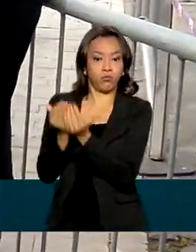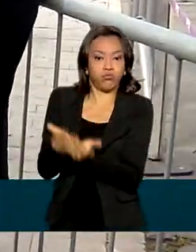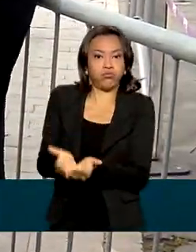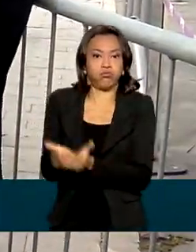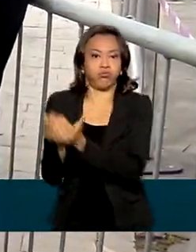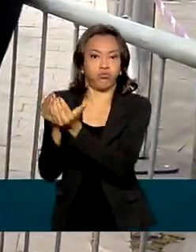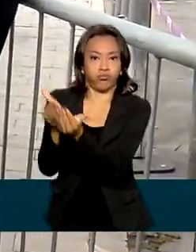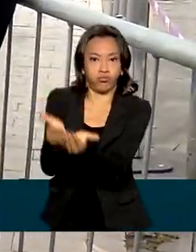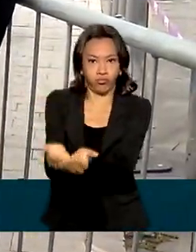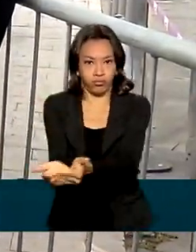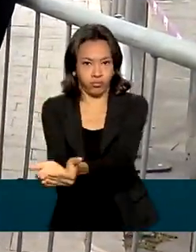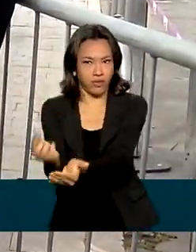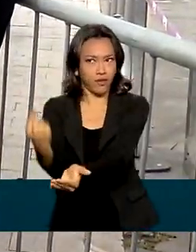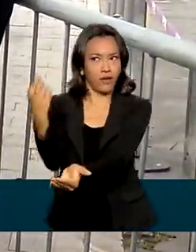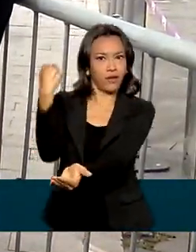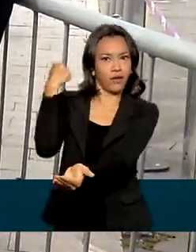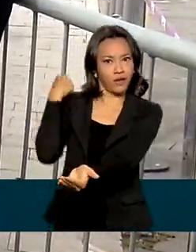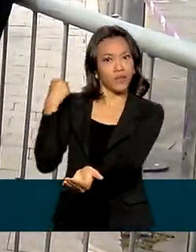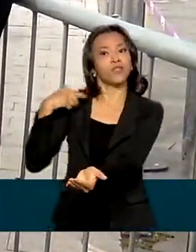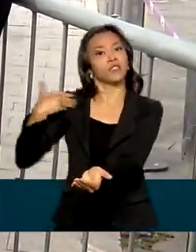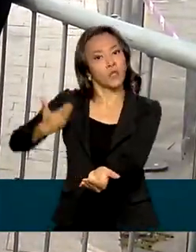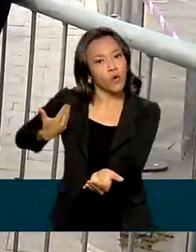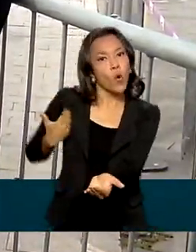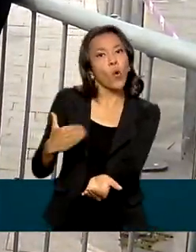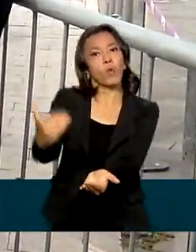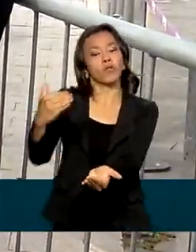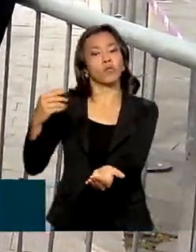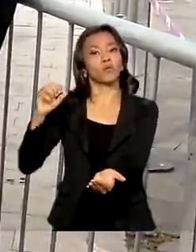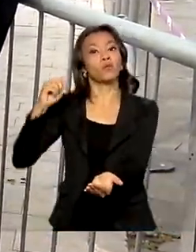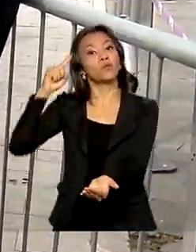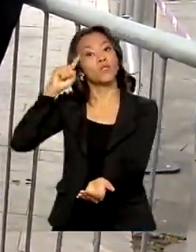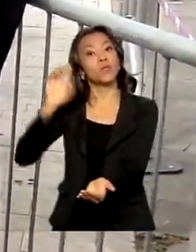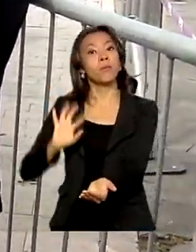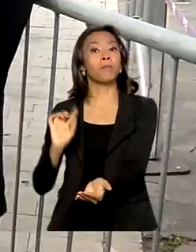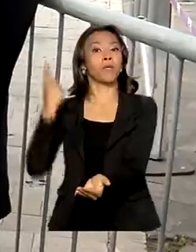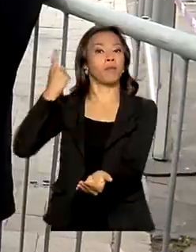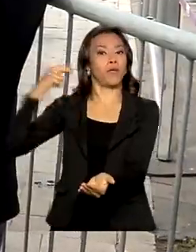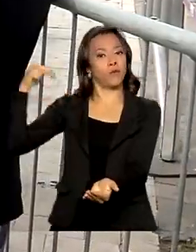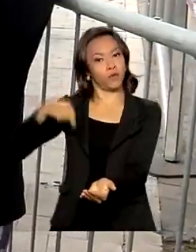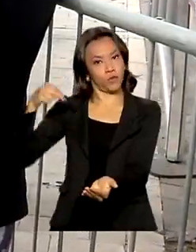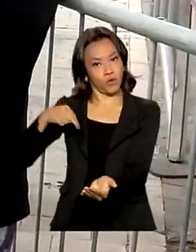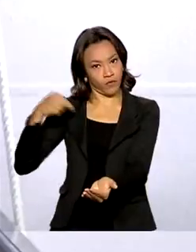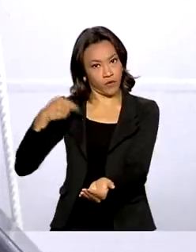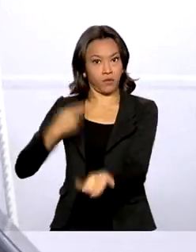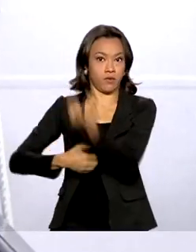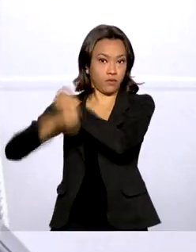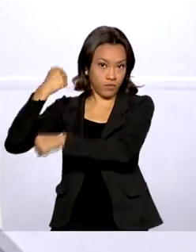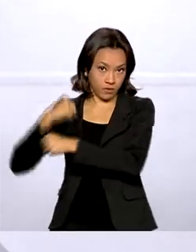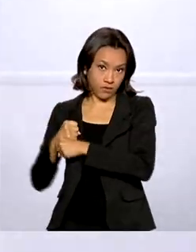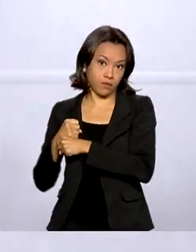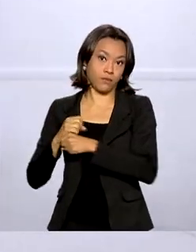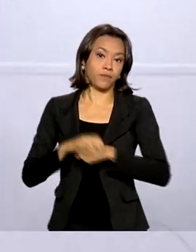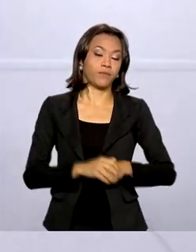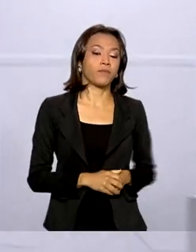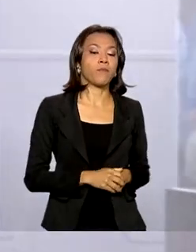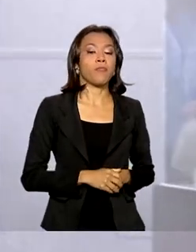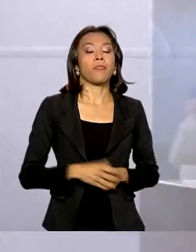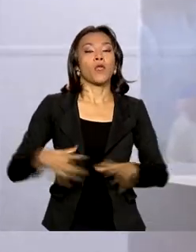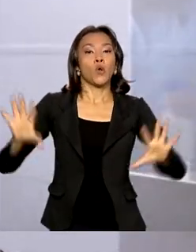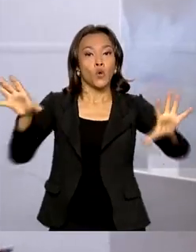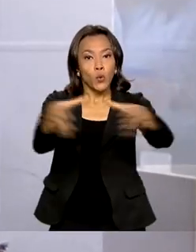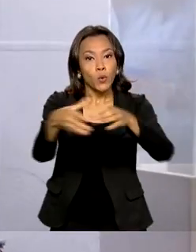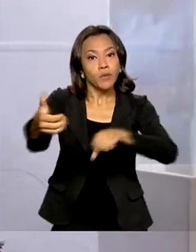navios operantes desde o início da temporada, no dia 1º de novembro de 2021. Técnicos e